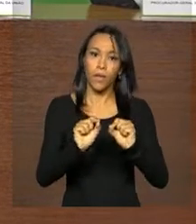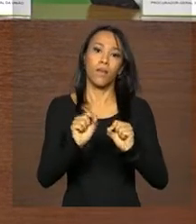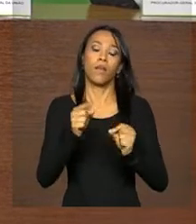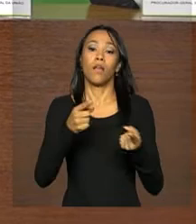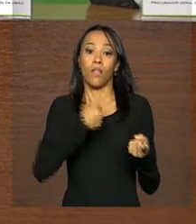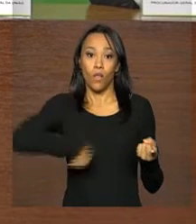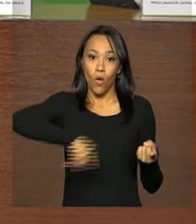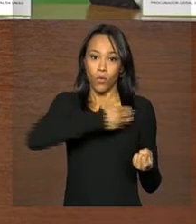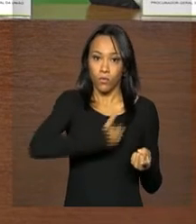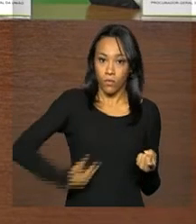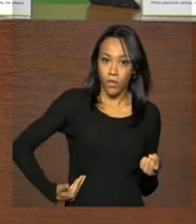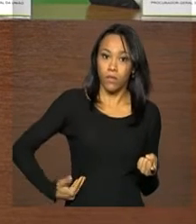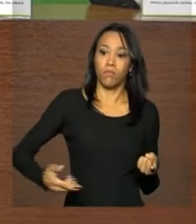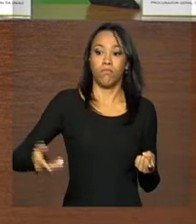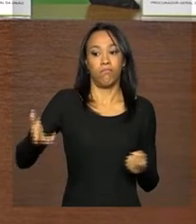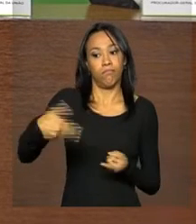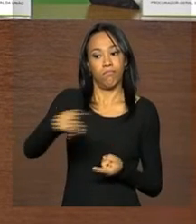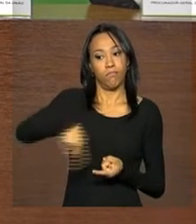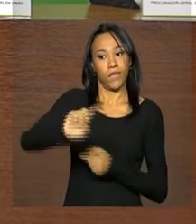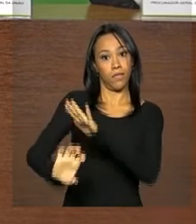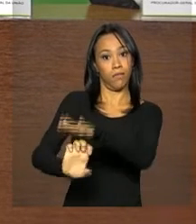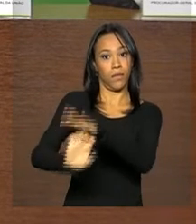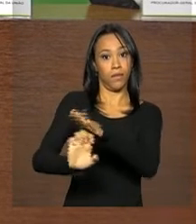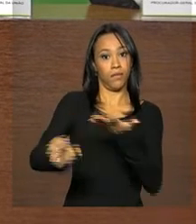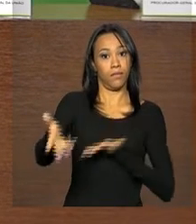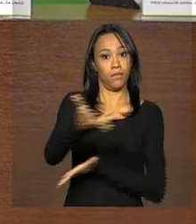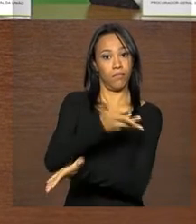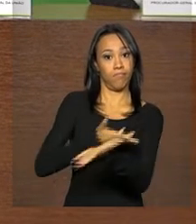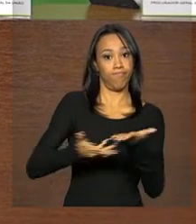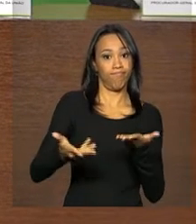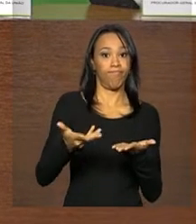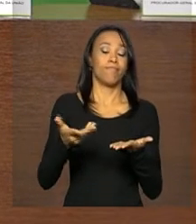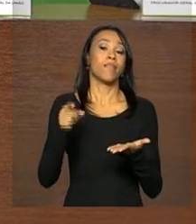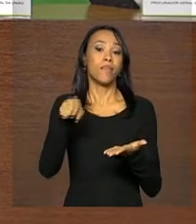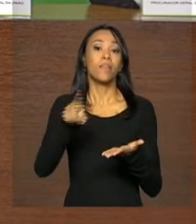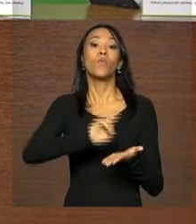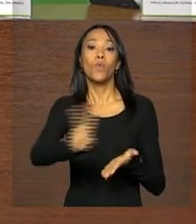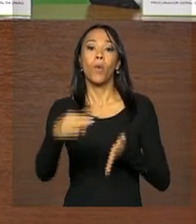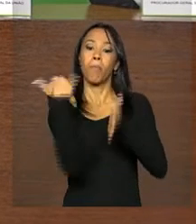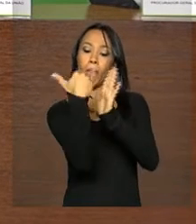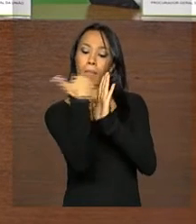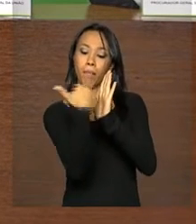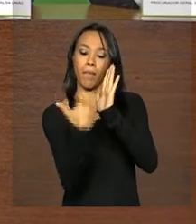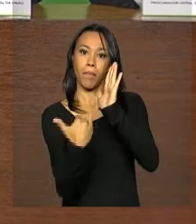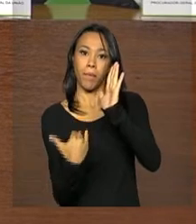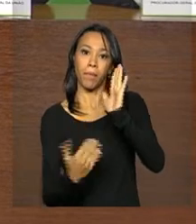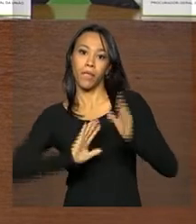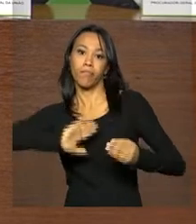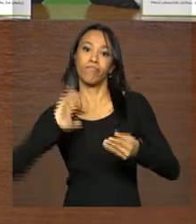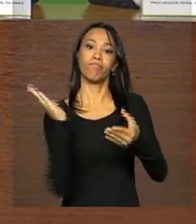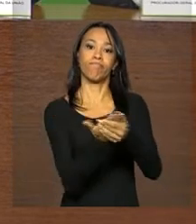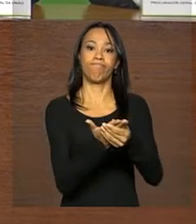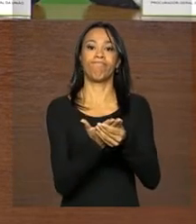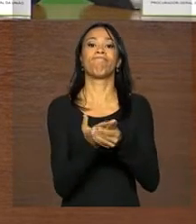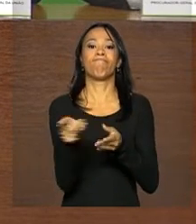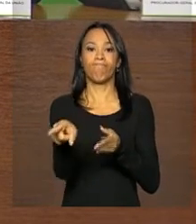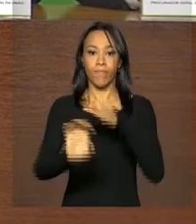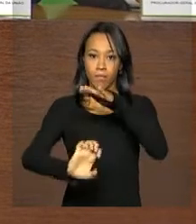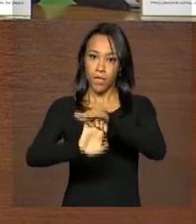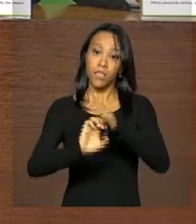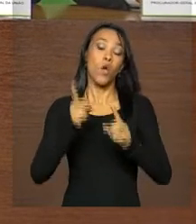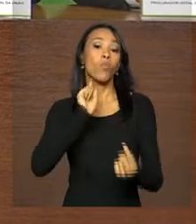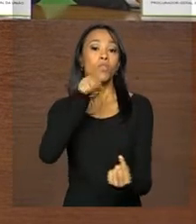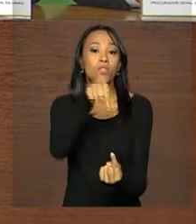nós de um acordo com as empresas que estão citadas na ação civil pública com vistas a um programa de